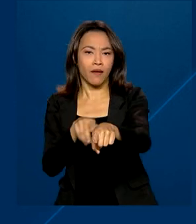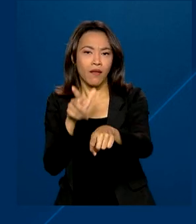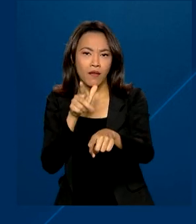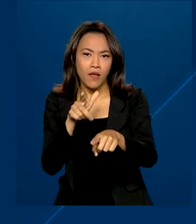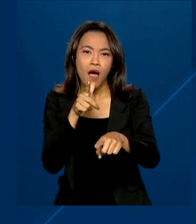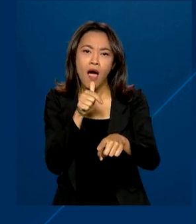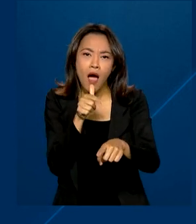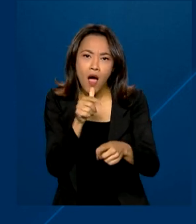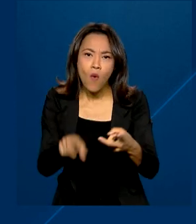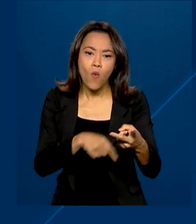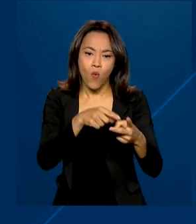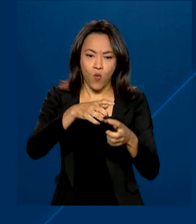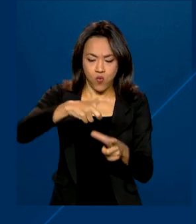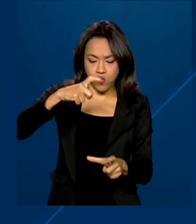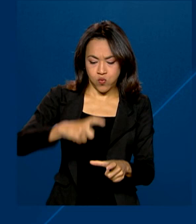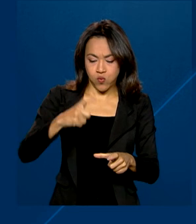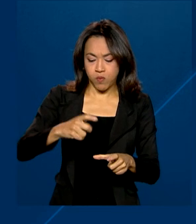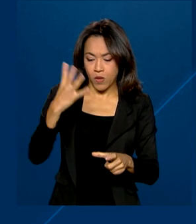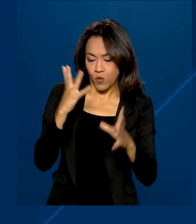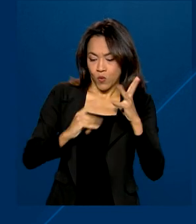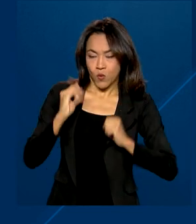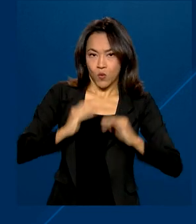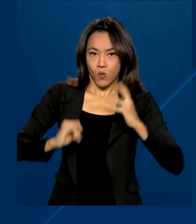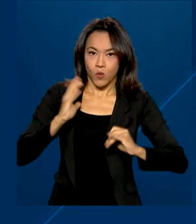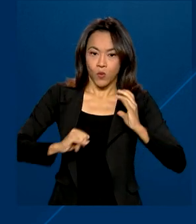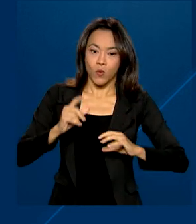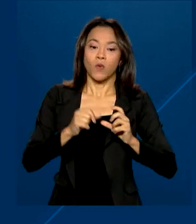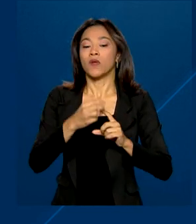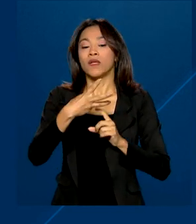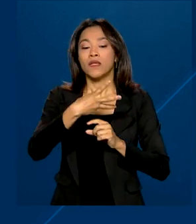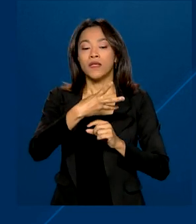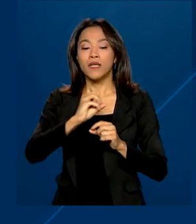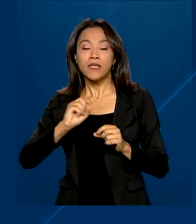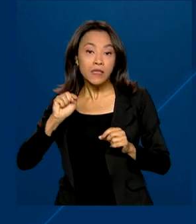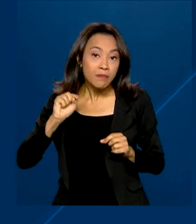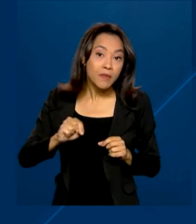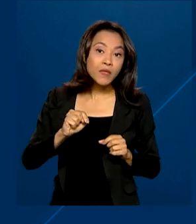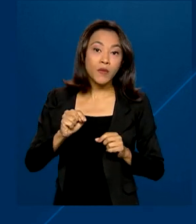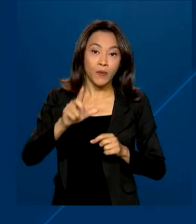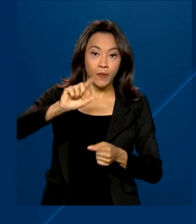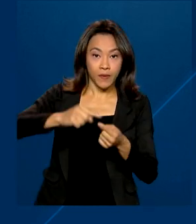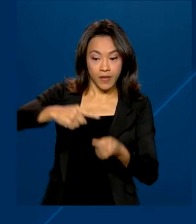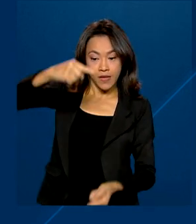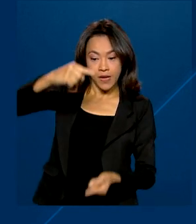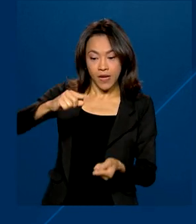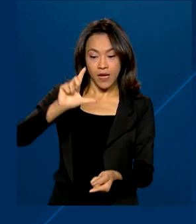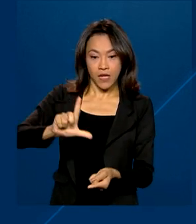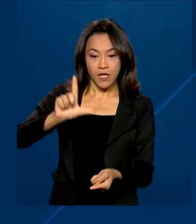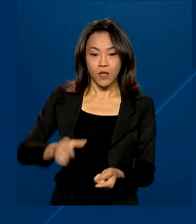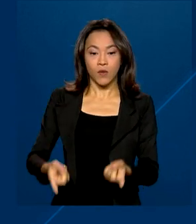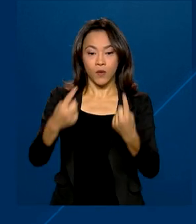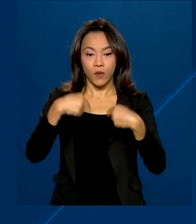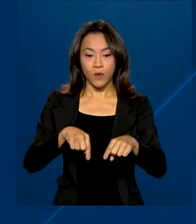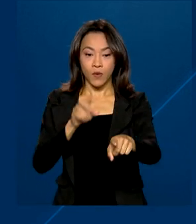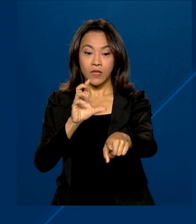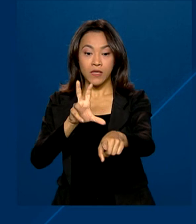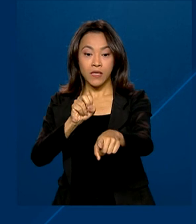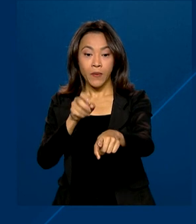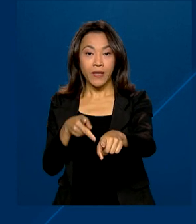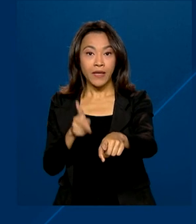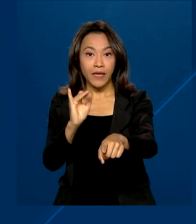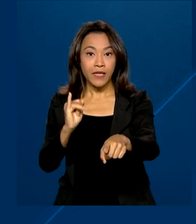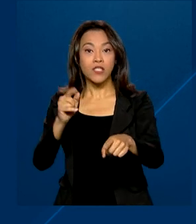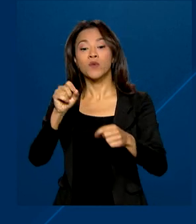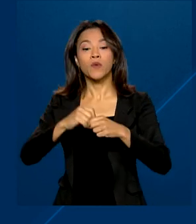de água com capacidade para purificar cerca de 300 mil litros de água por dia, 50 kits voltaicos com painel solar